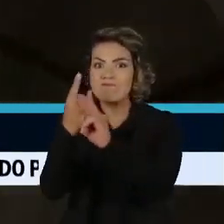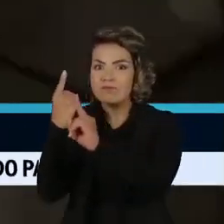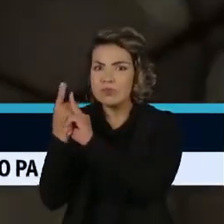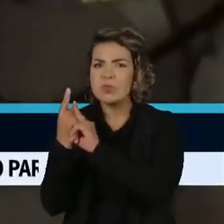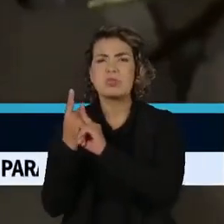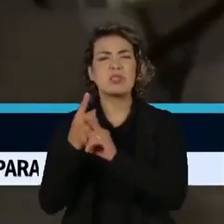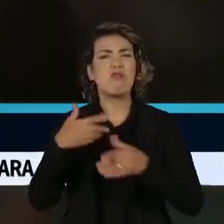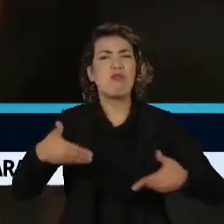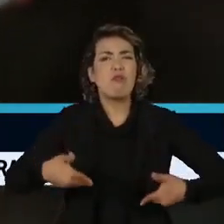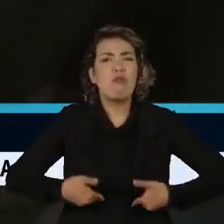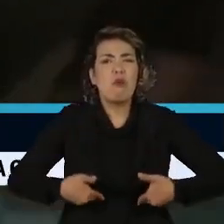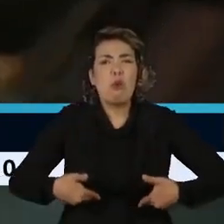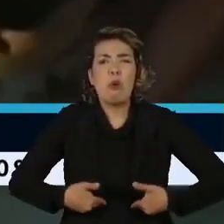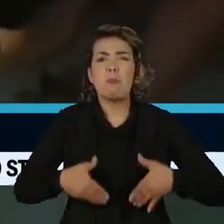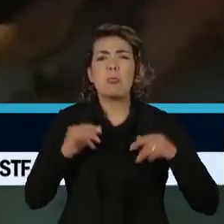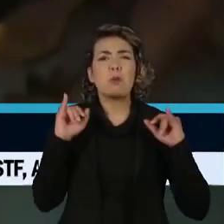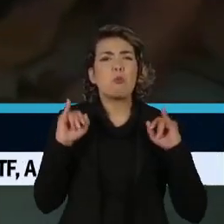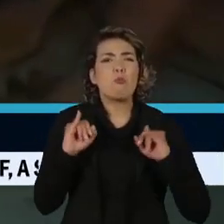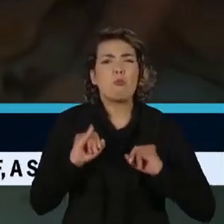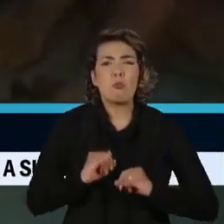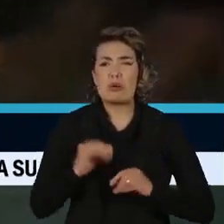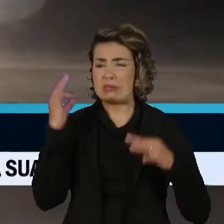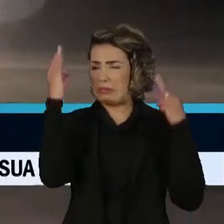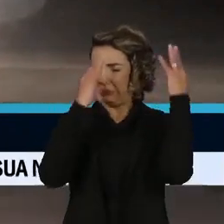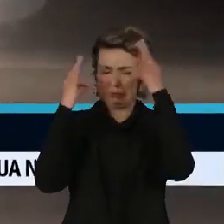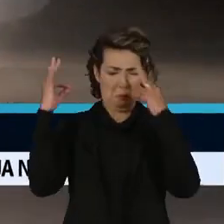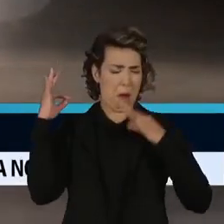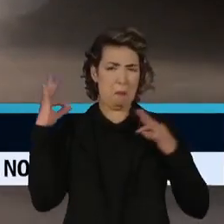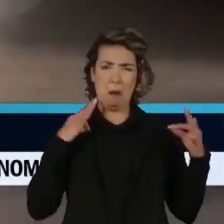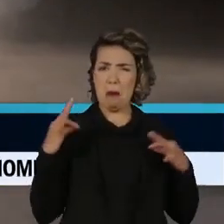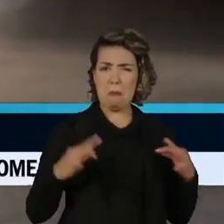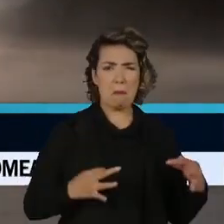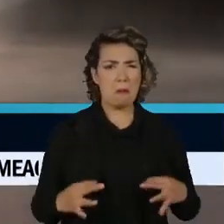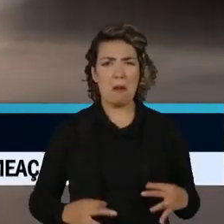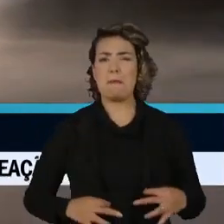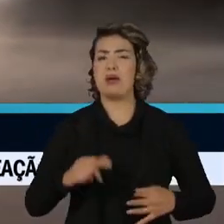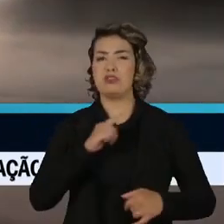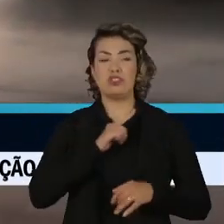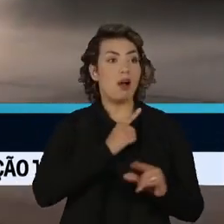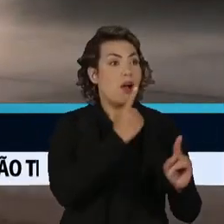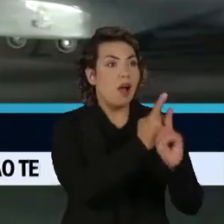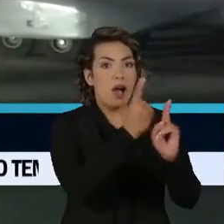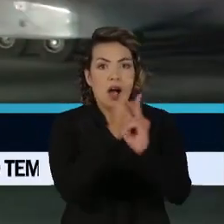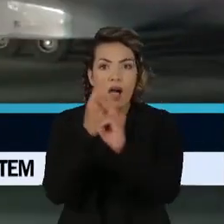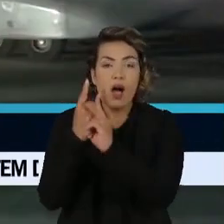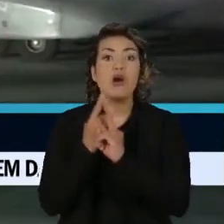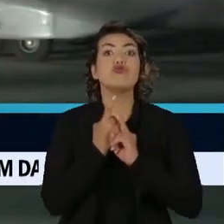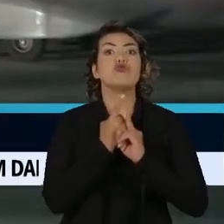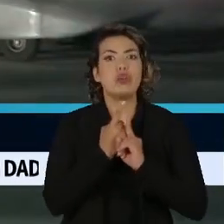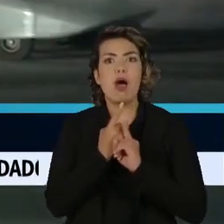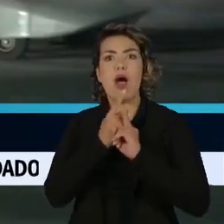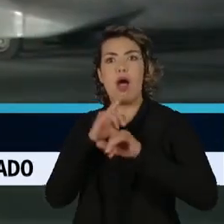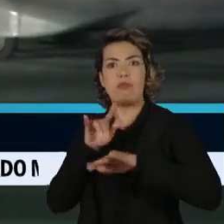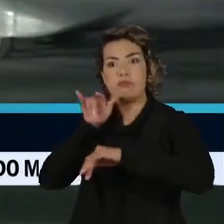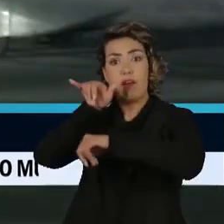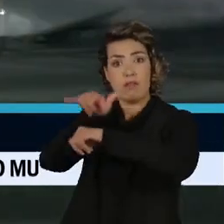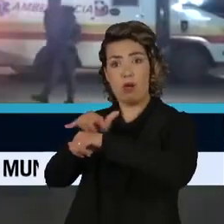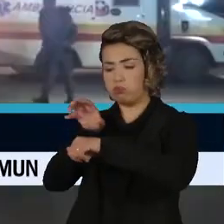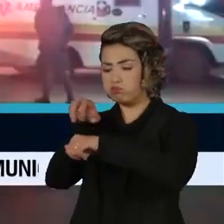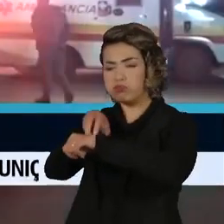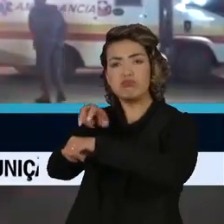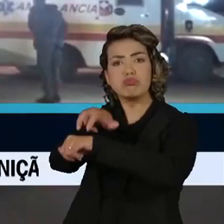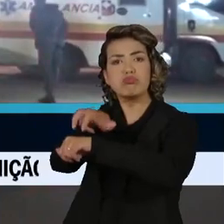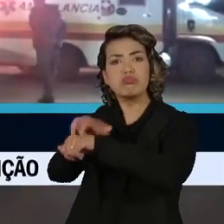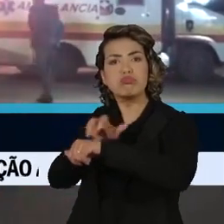desidratados, desnutridos e com picadas de insetos. As crianças foram levadas em um avião ambulância das Forças Armadas, onde